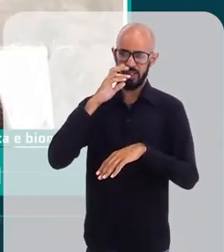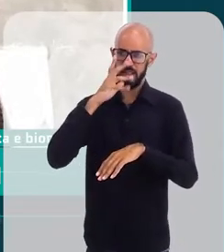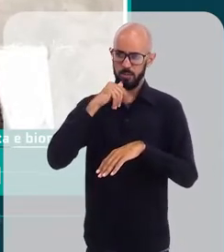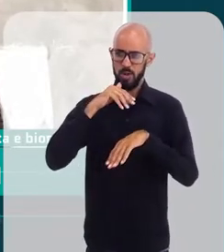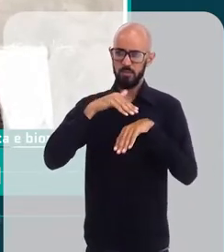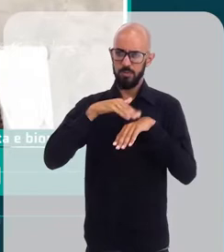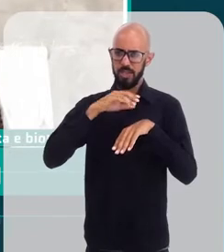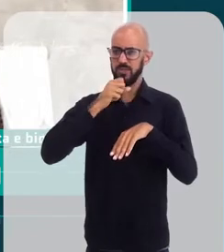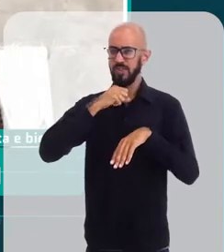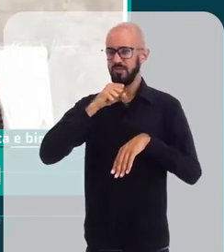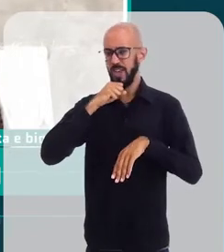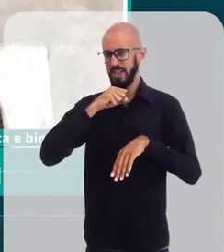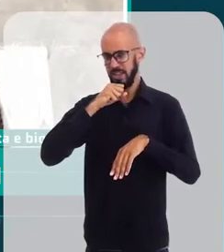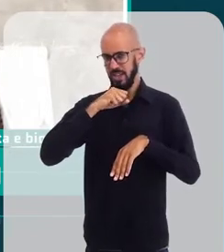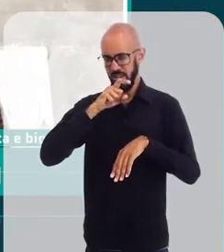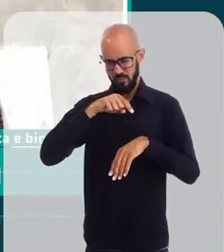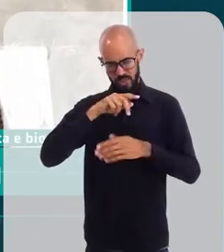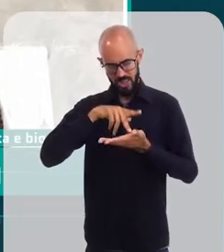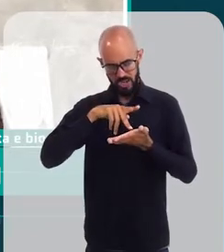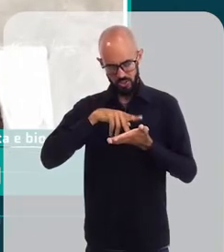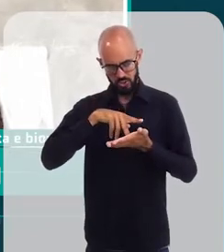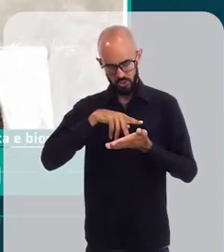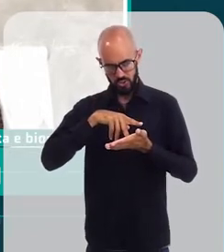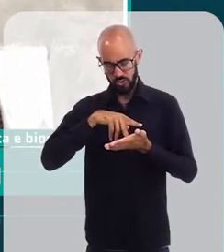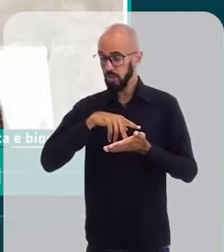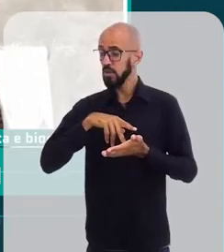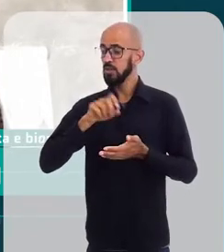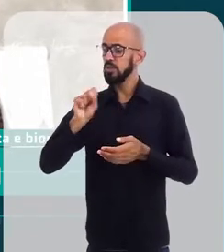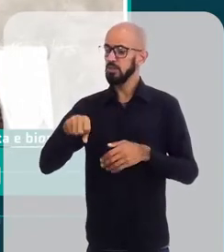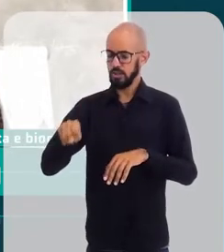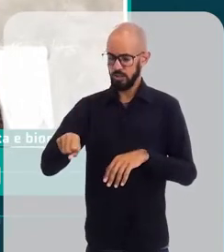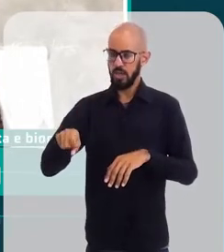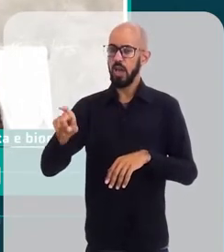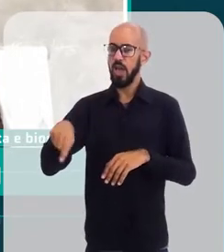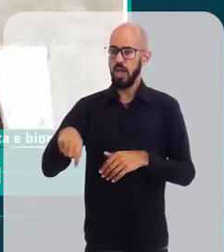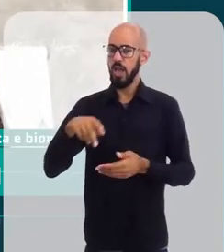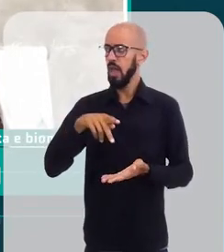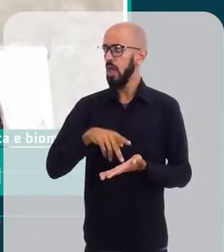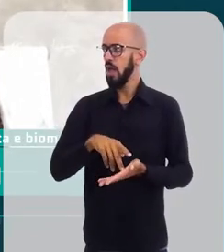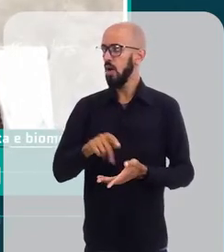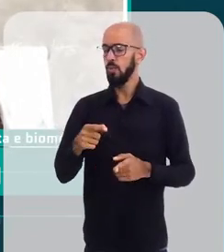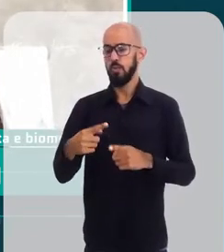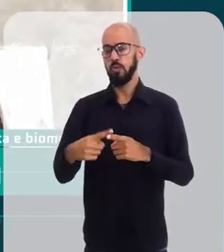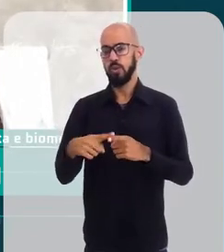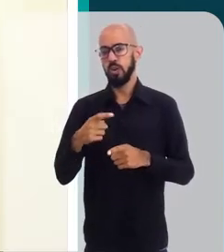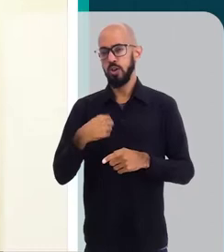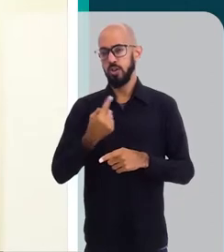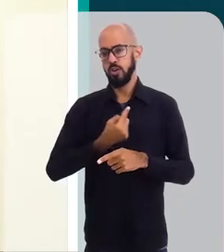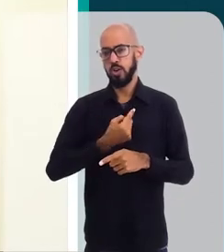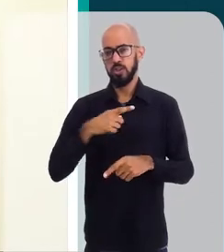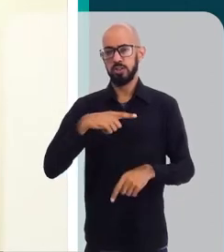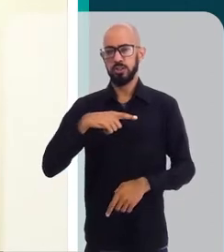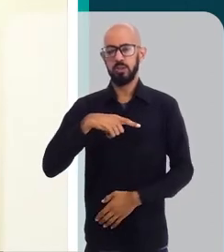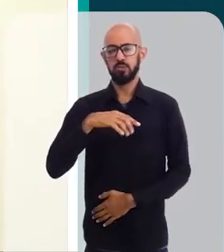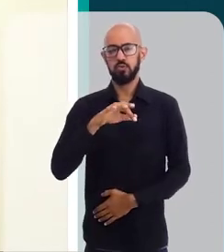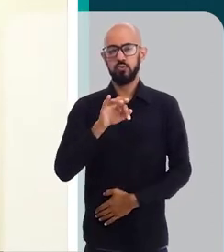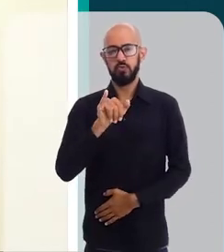envelhecer? Isso é real? É, isso é real porque nós temos